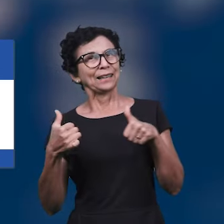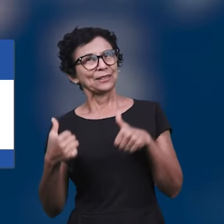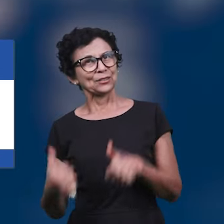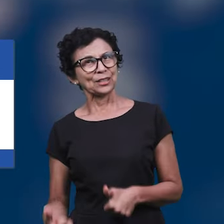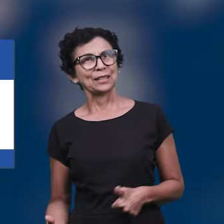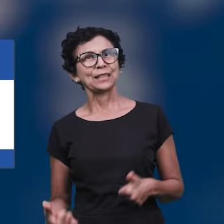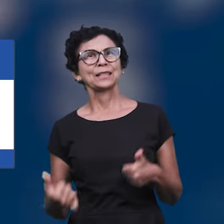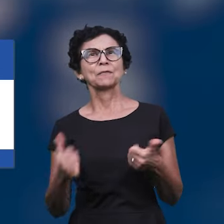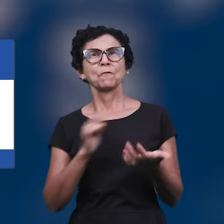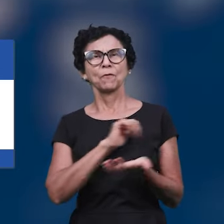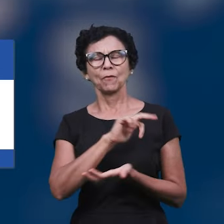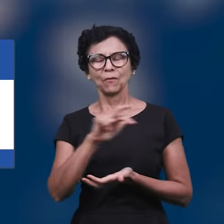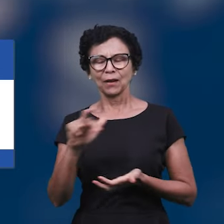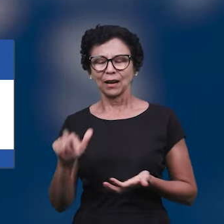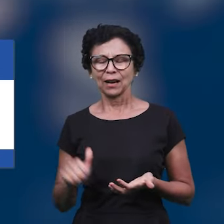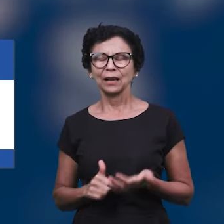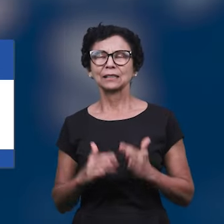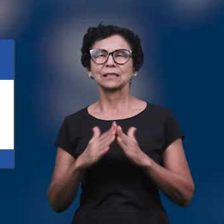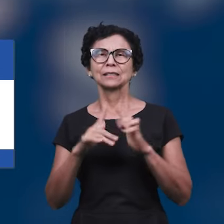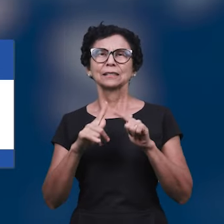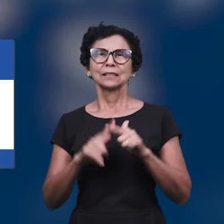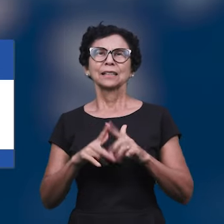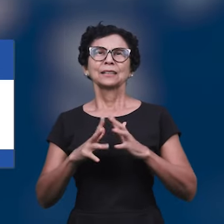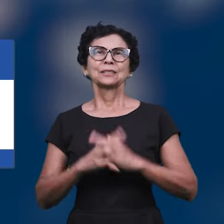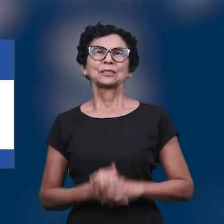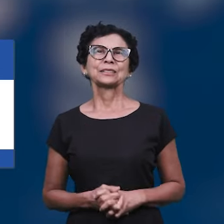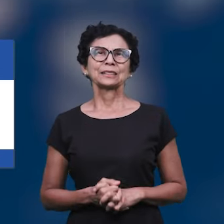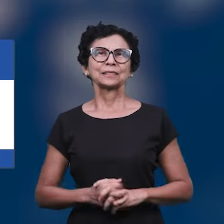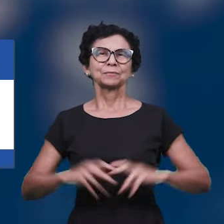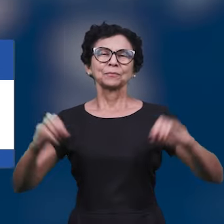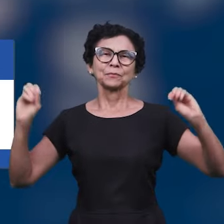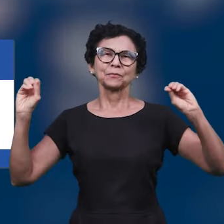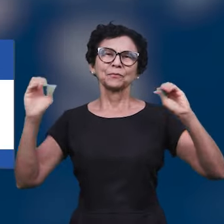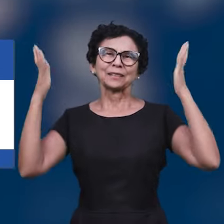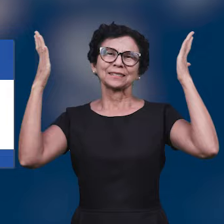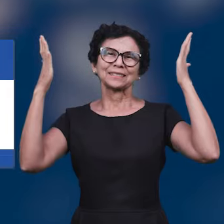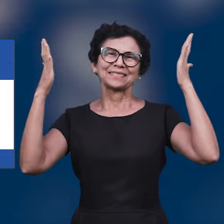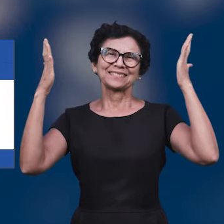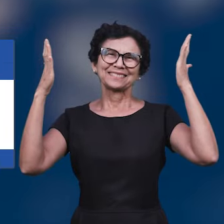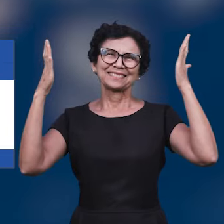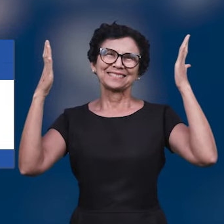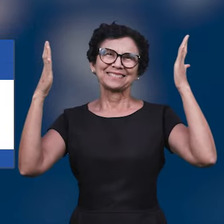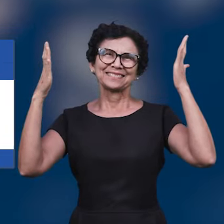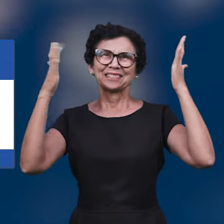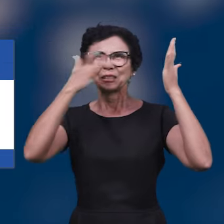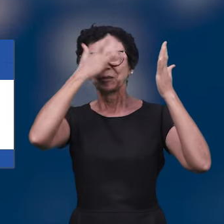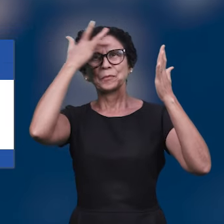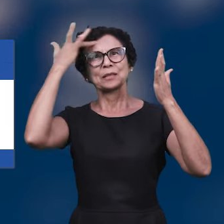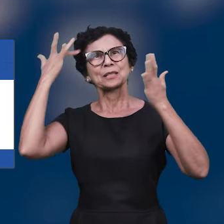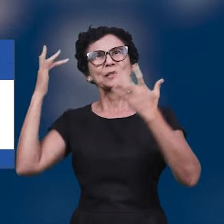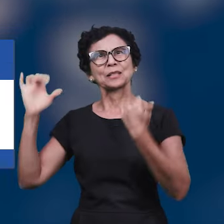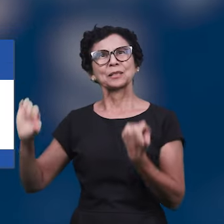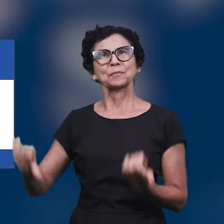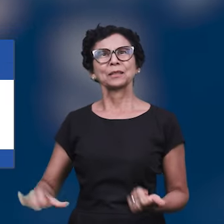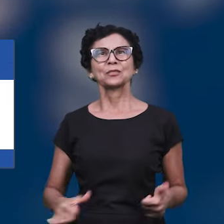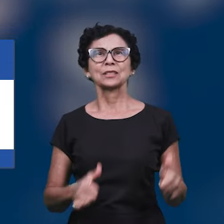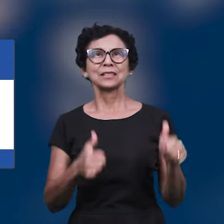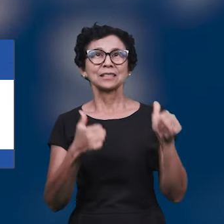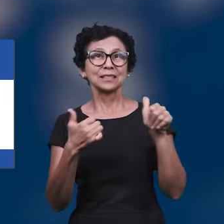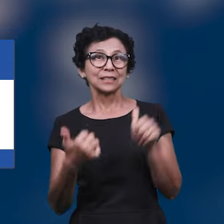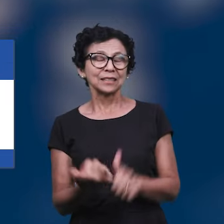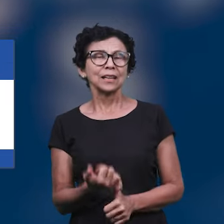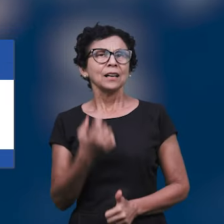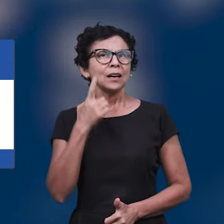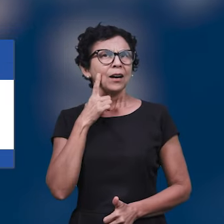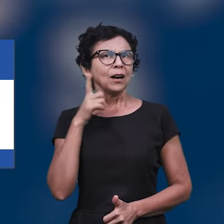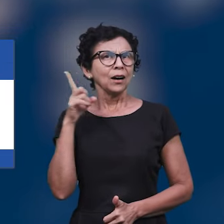igrejas, várias igrejas do estado do Espírito Santo estão em festa por vidas que desceram as águas. E olha, um